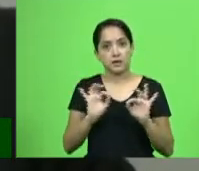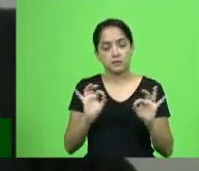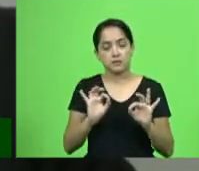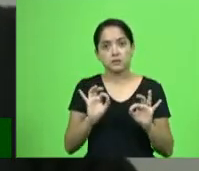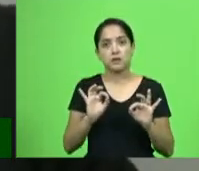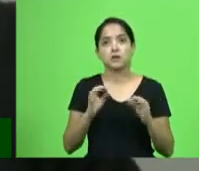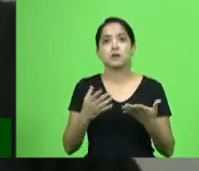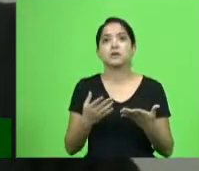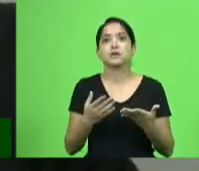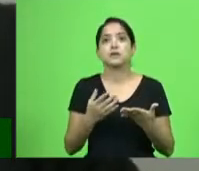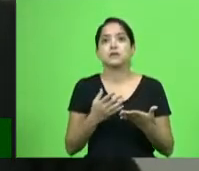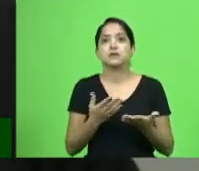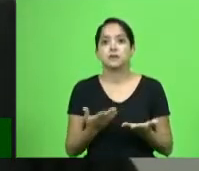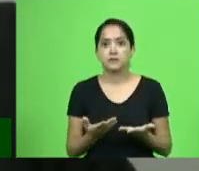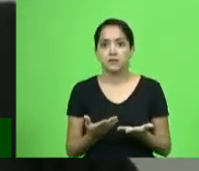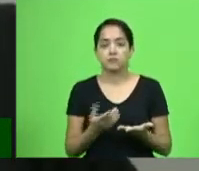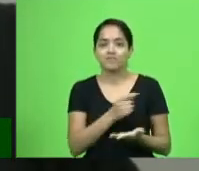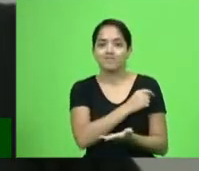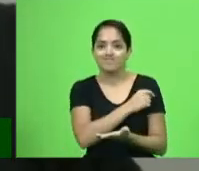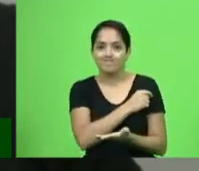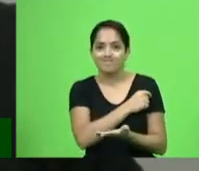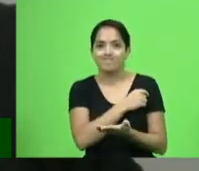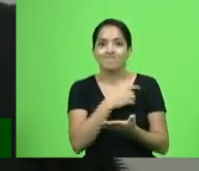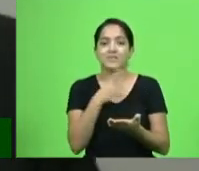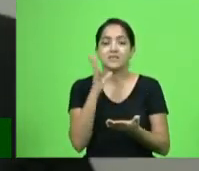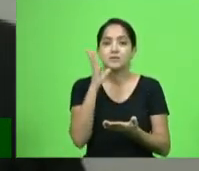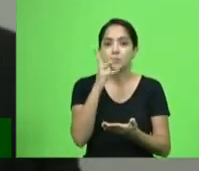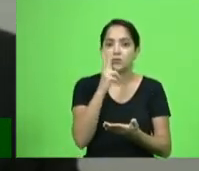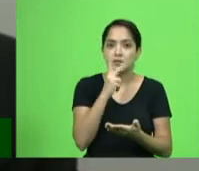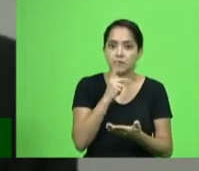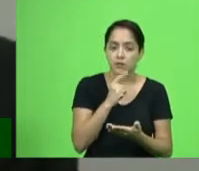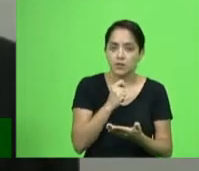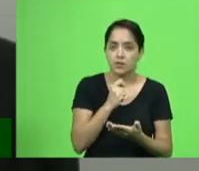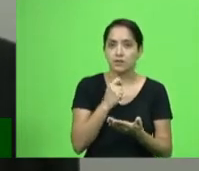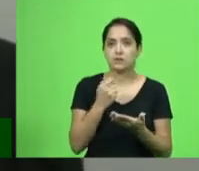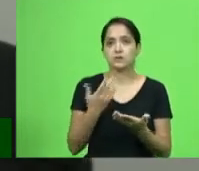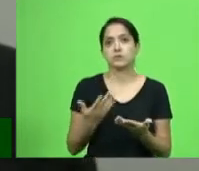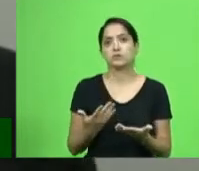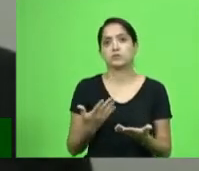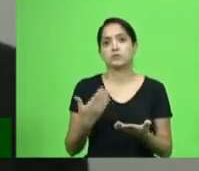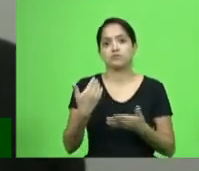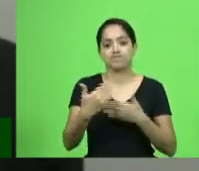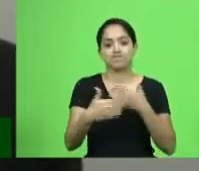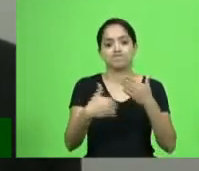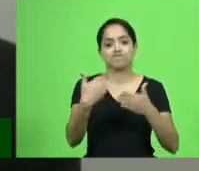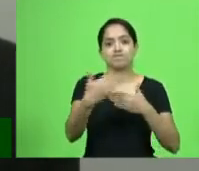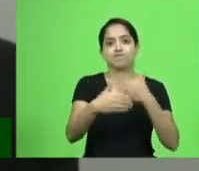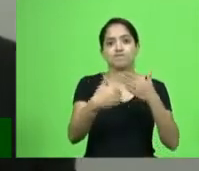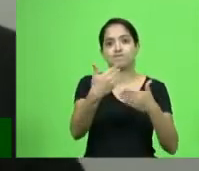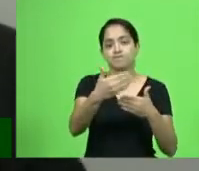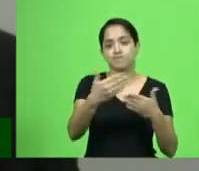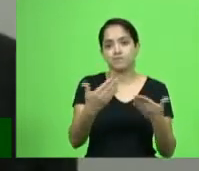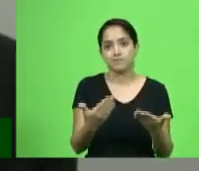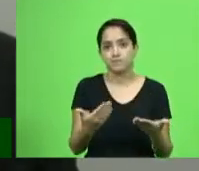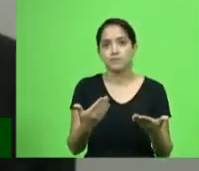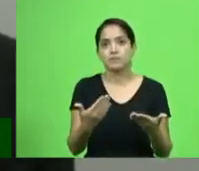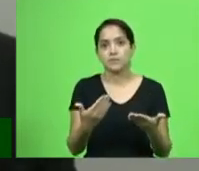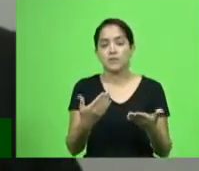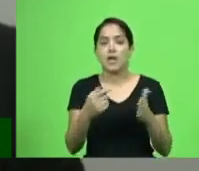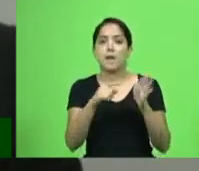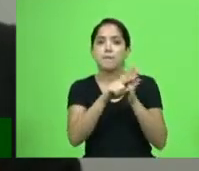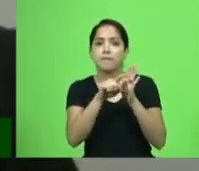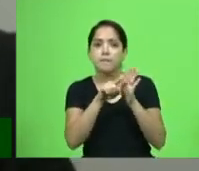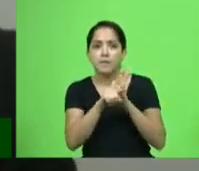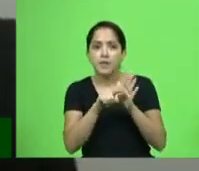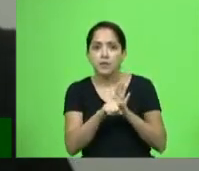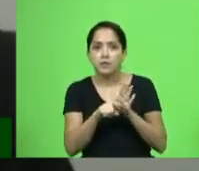imunizações, mas muito lentas. E assim as pessoas começam também a questionar. Poxa